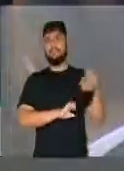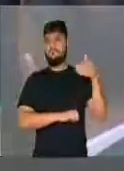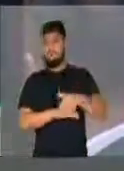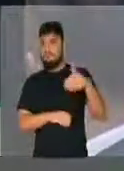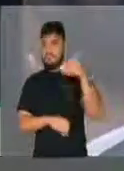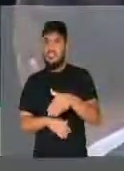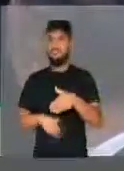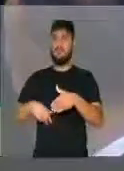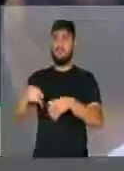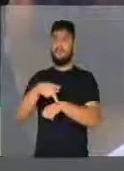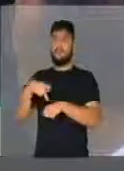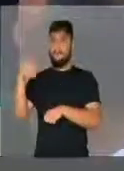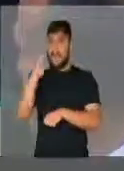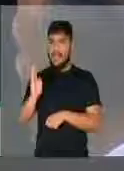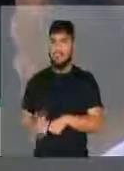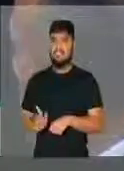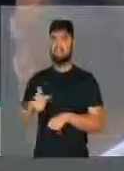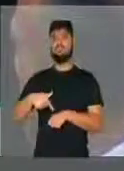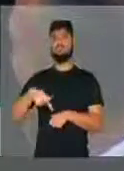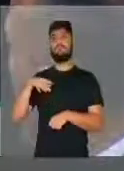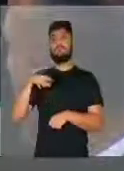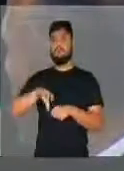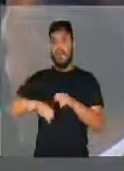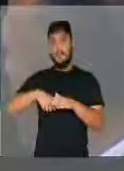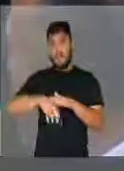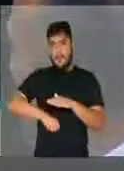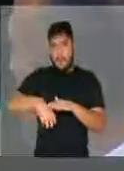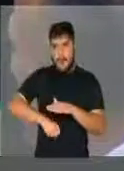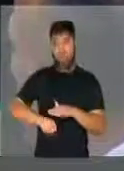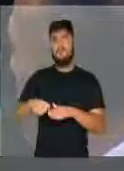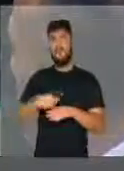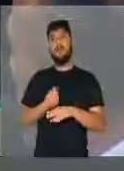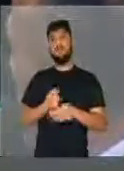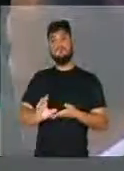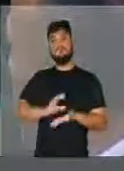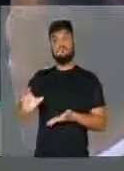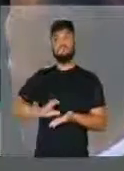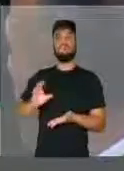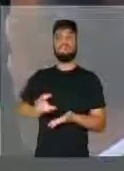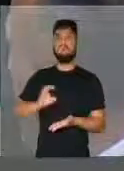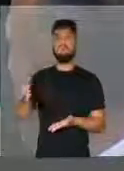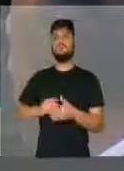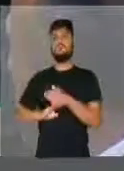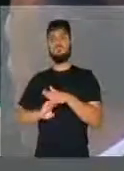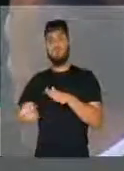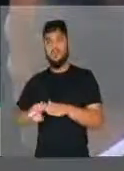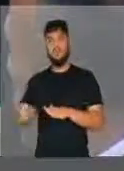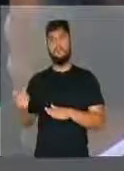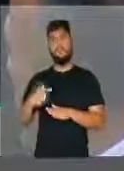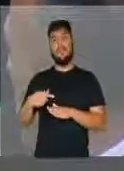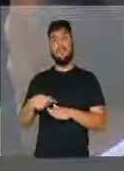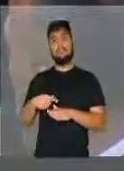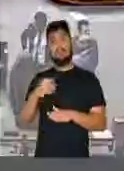nosso país. bilhões e bilhões de presentes para os canalhas do mundo, dados pelos canalhas do Brasil.